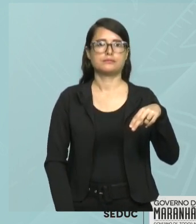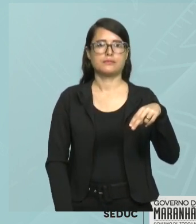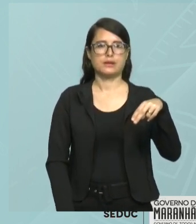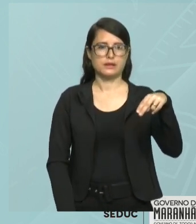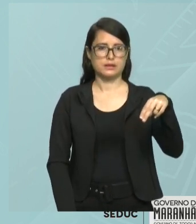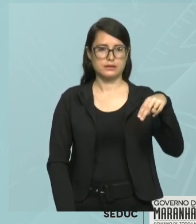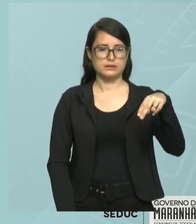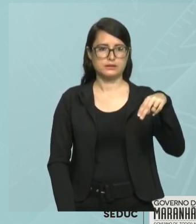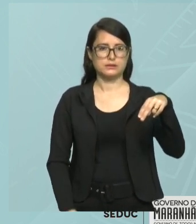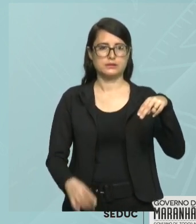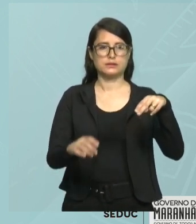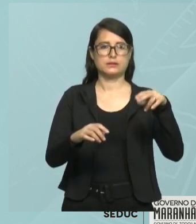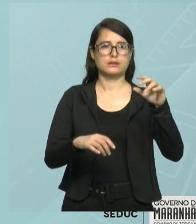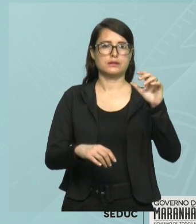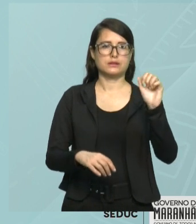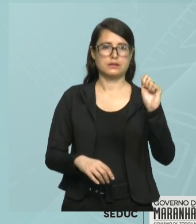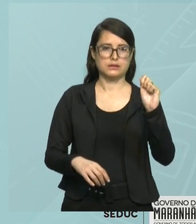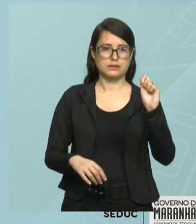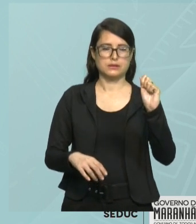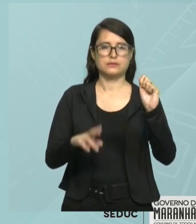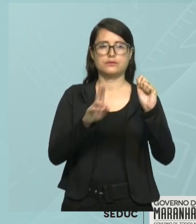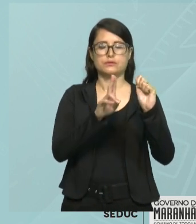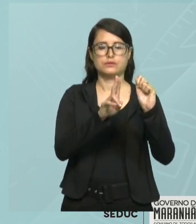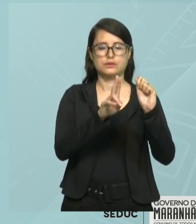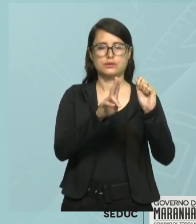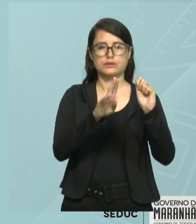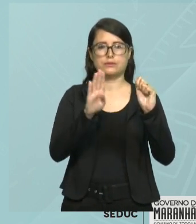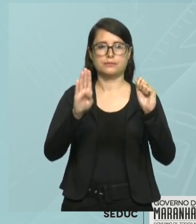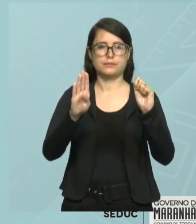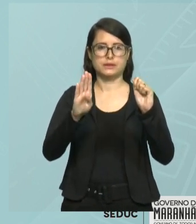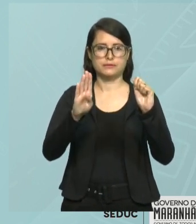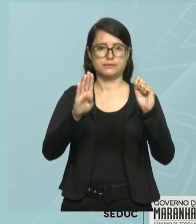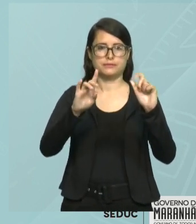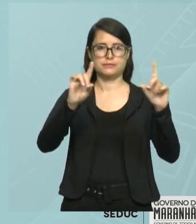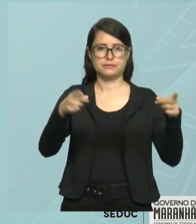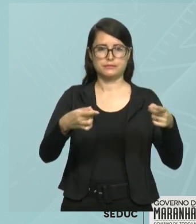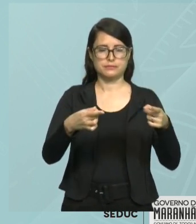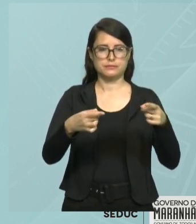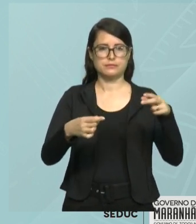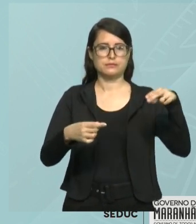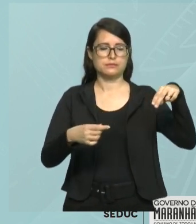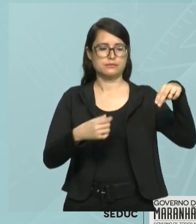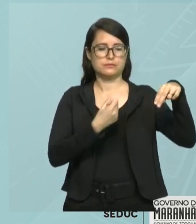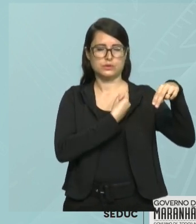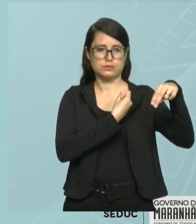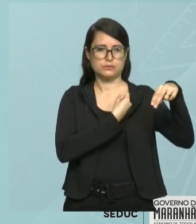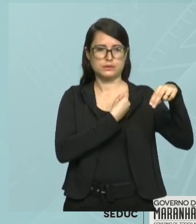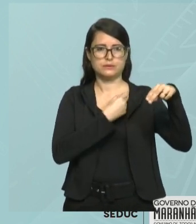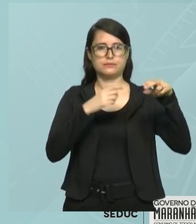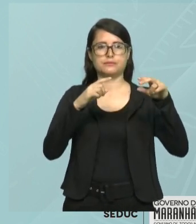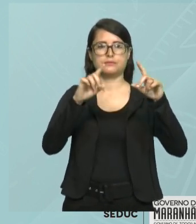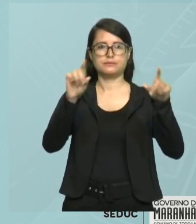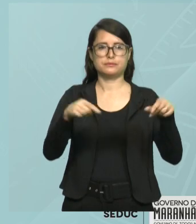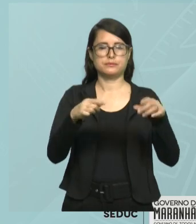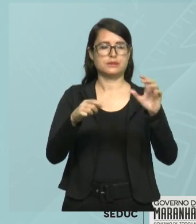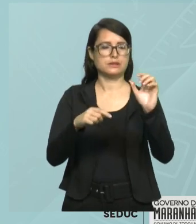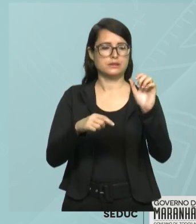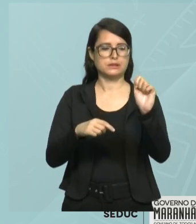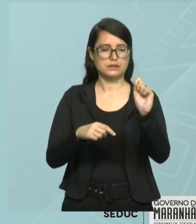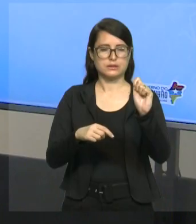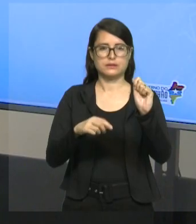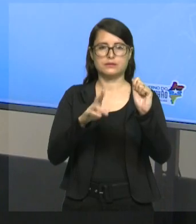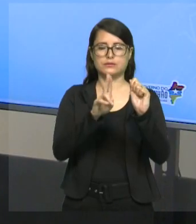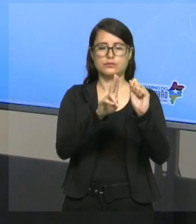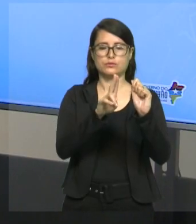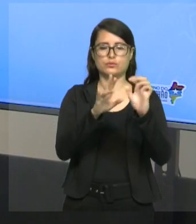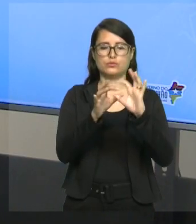se eu tenho n de A união B, eu estou falando que eu tenho número de elementos de A união com B. Então, o